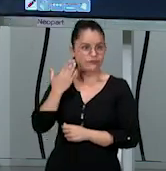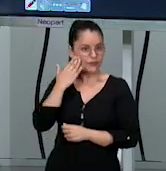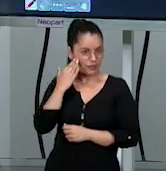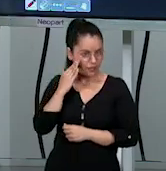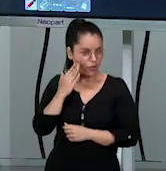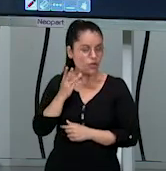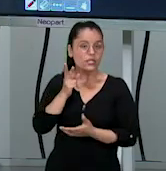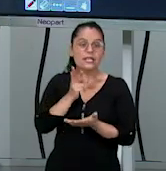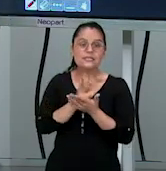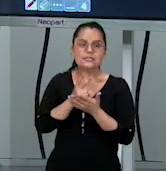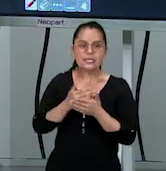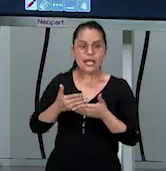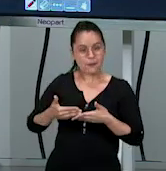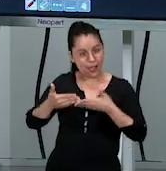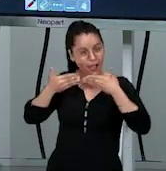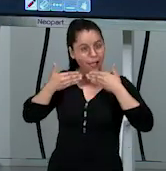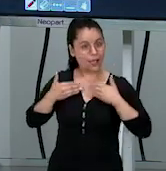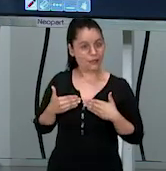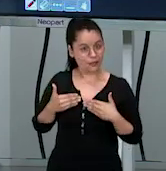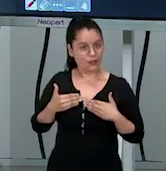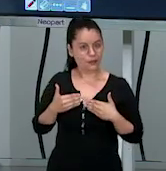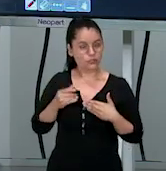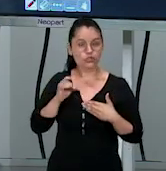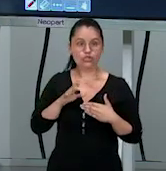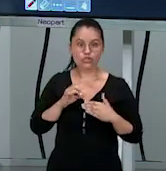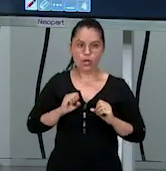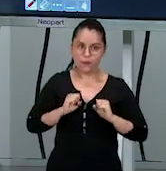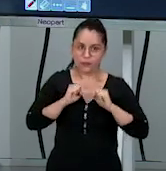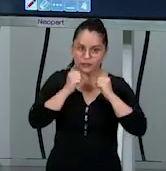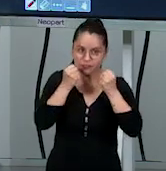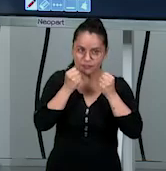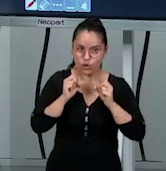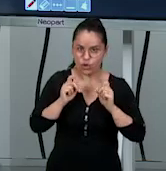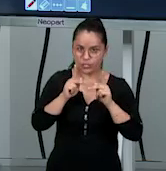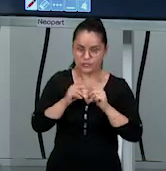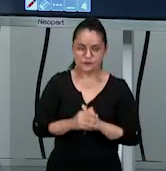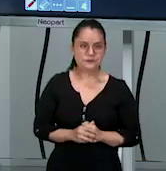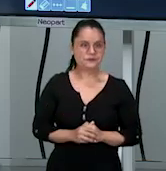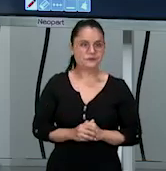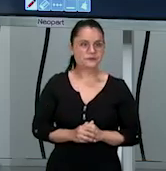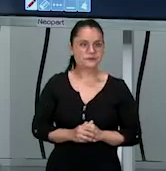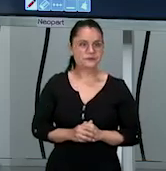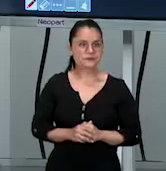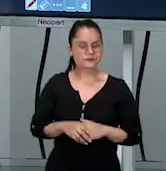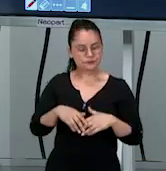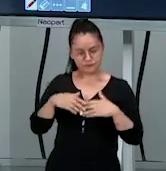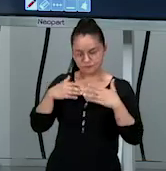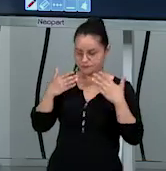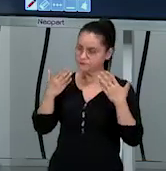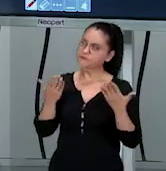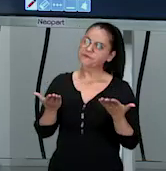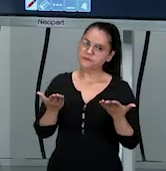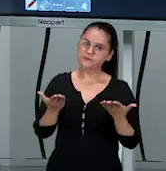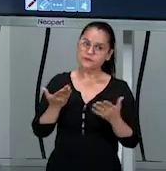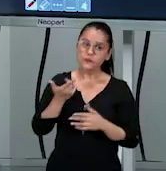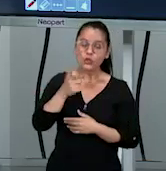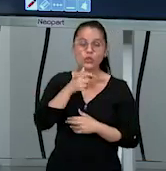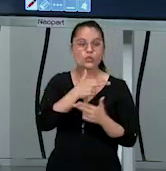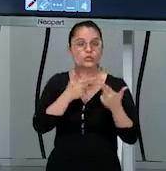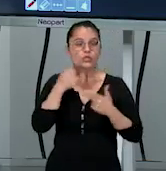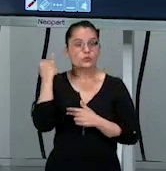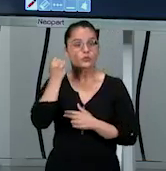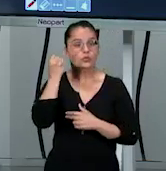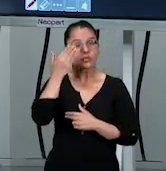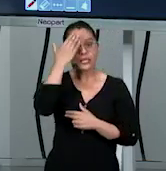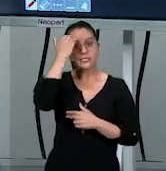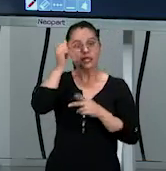o Líbero sempre vai estar ali atrás somente por conta da defesa, tá certo? Bom, outra coisa importante da gente